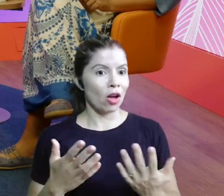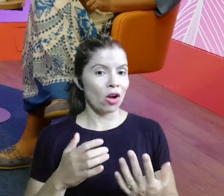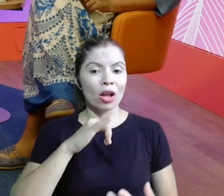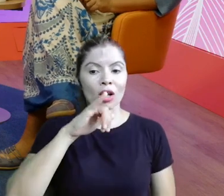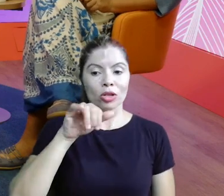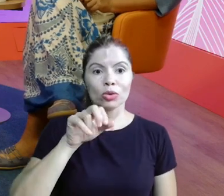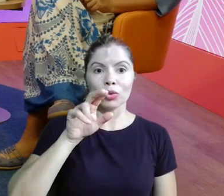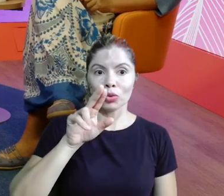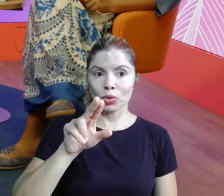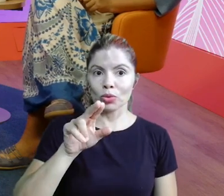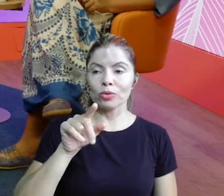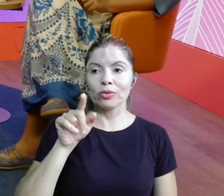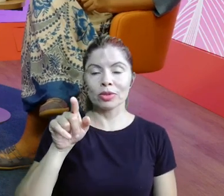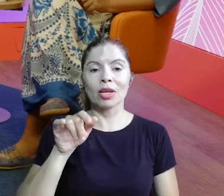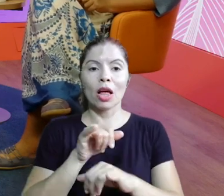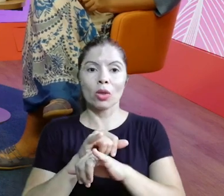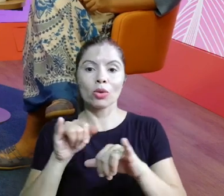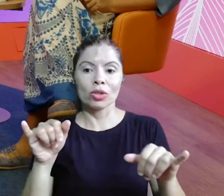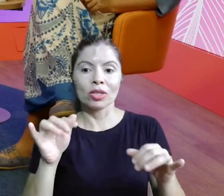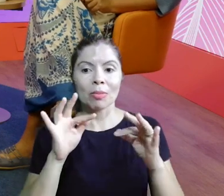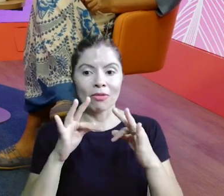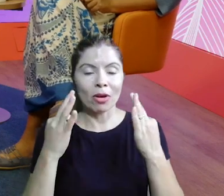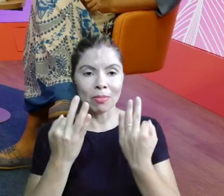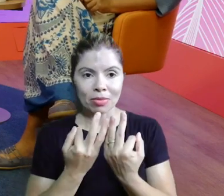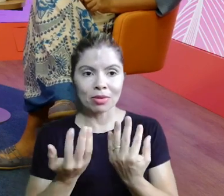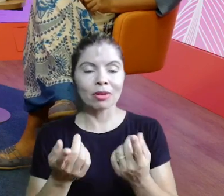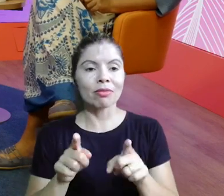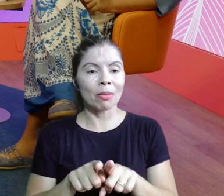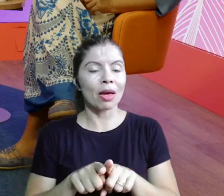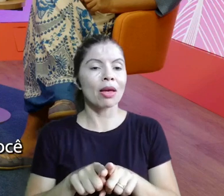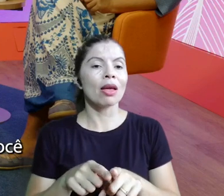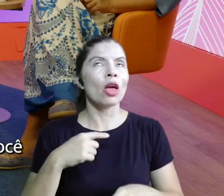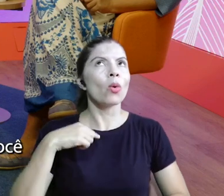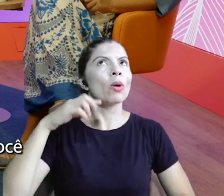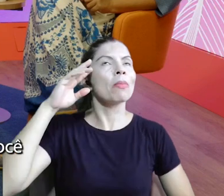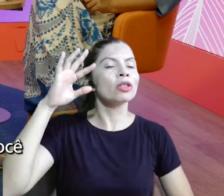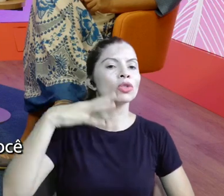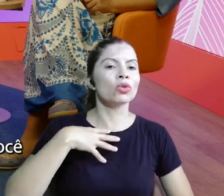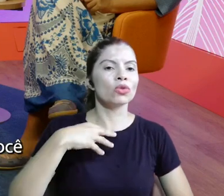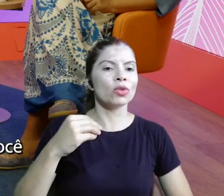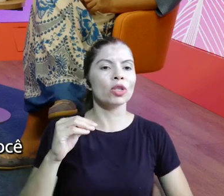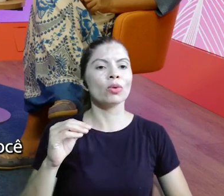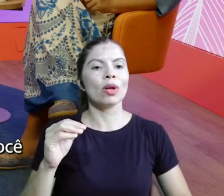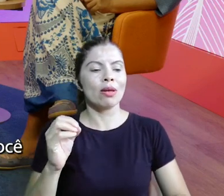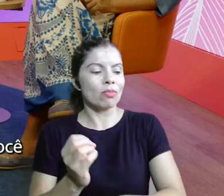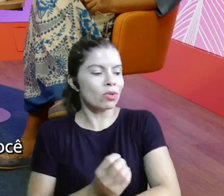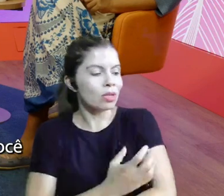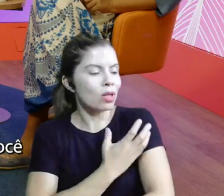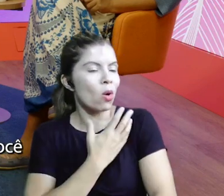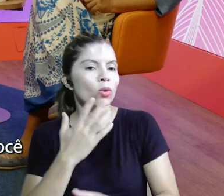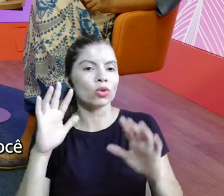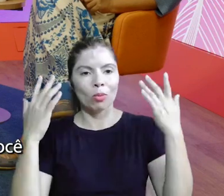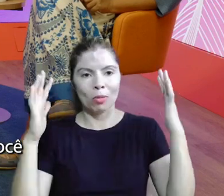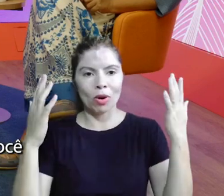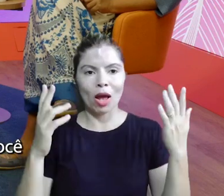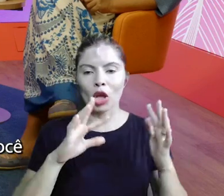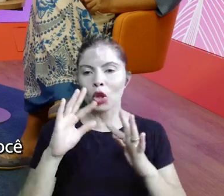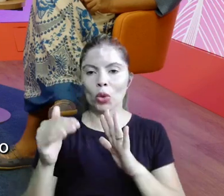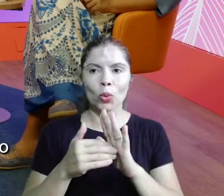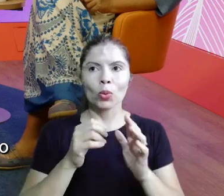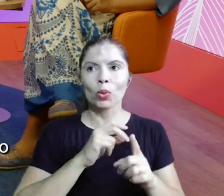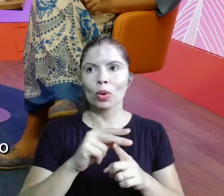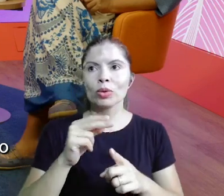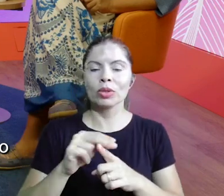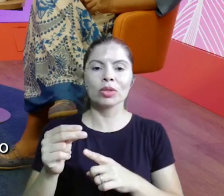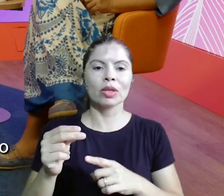dia, dar essa notícia para a família. Eu imagino os filhos, né, a emoção de comemorar junto com você, toda essa